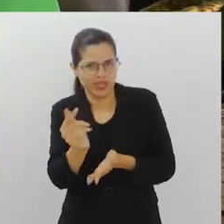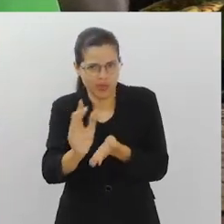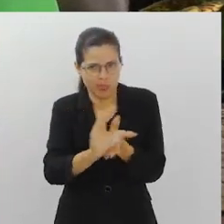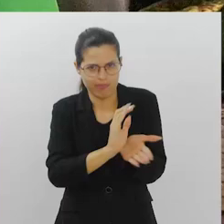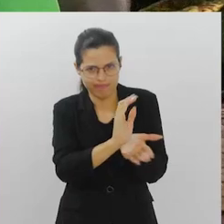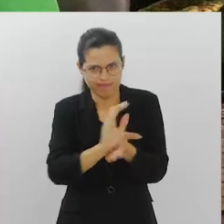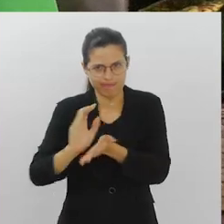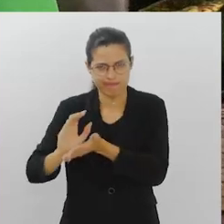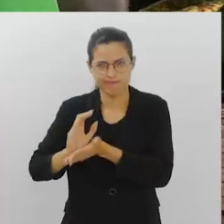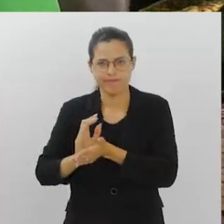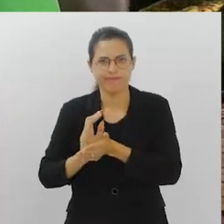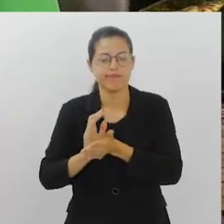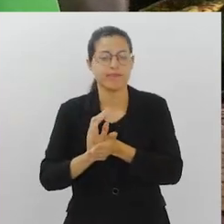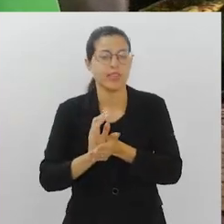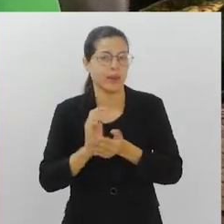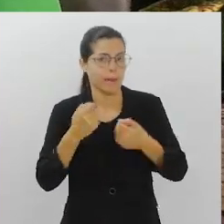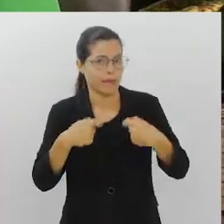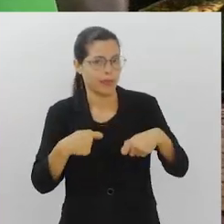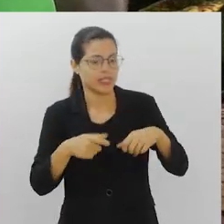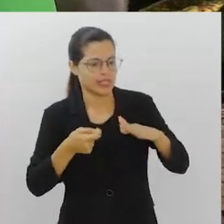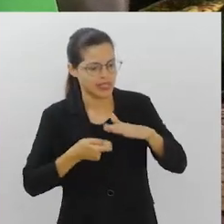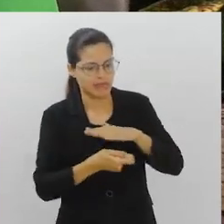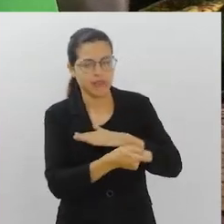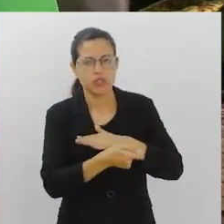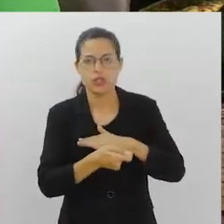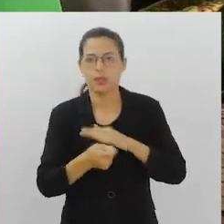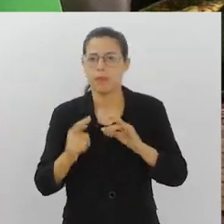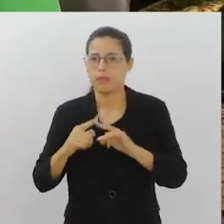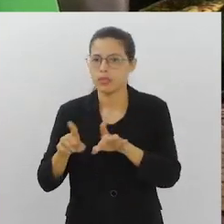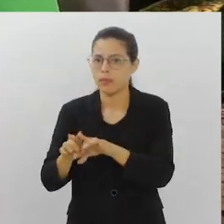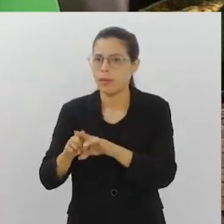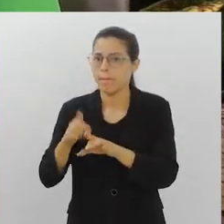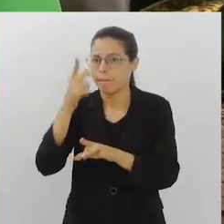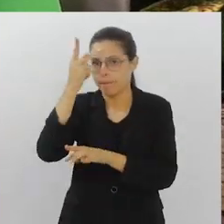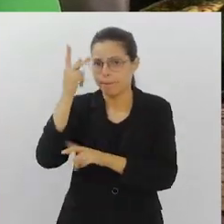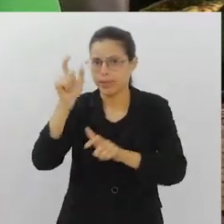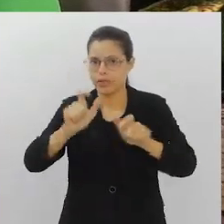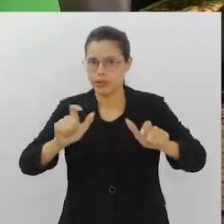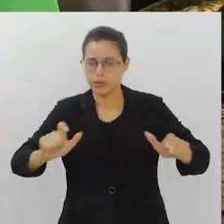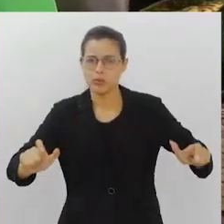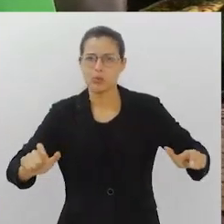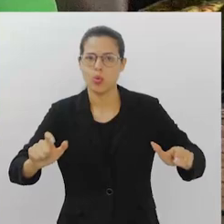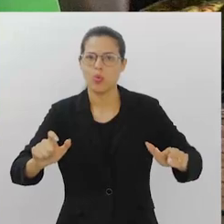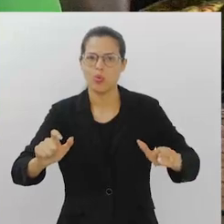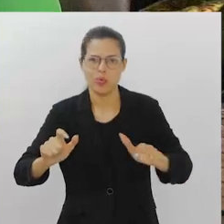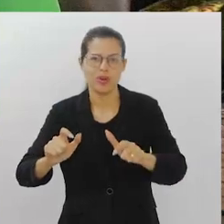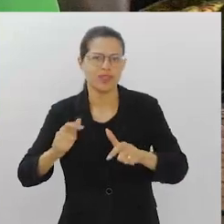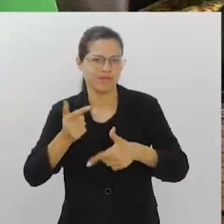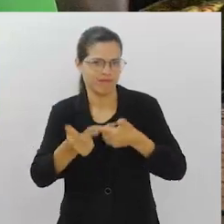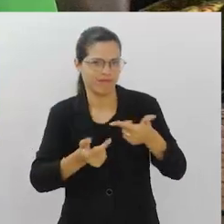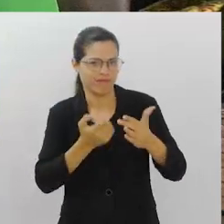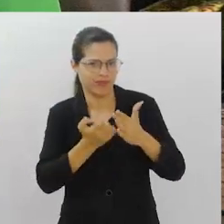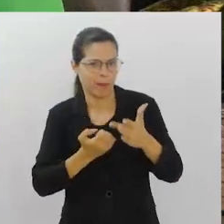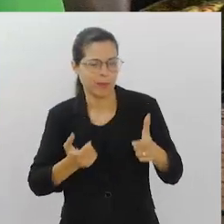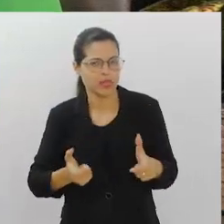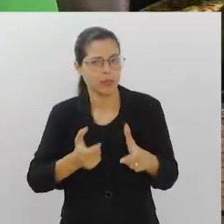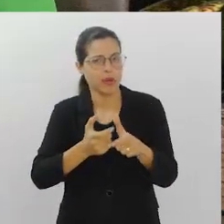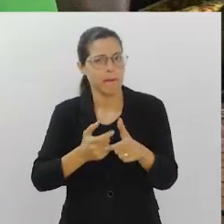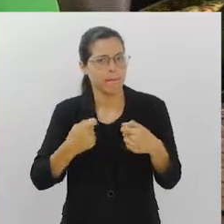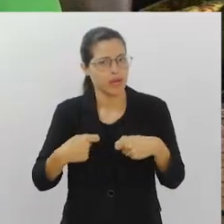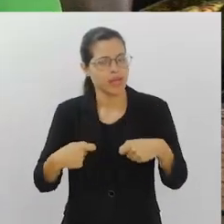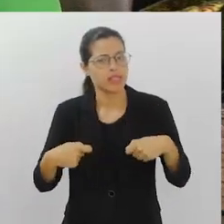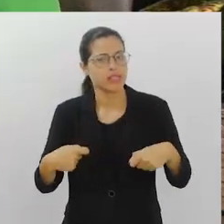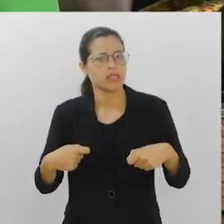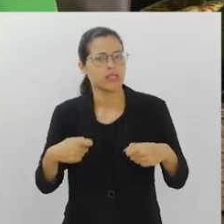esses investimentos que precisam ser feitos. Todas essas pessoas envolvidas também precisam estar de acordo